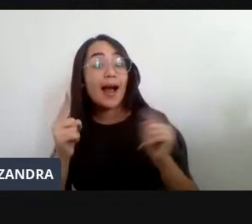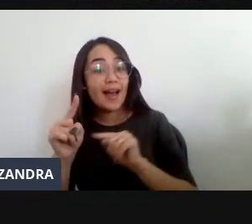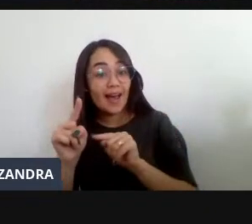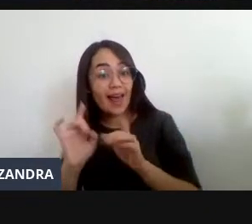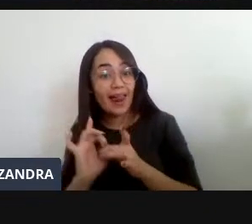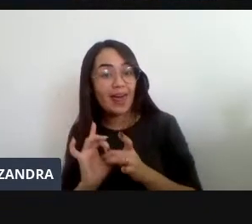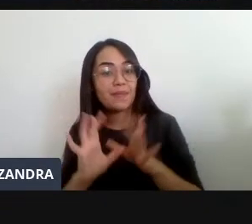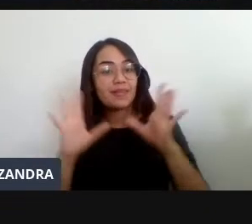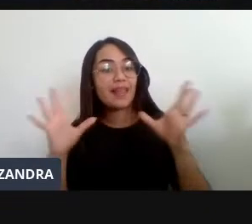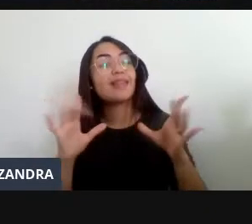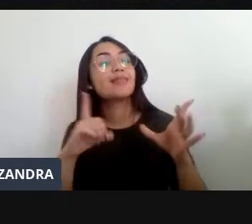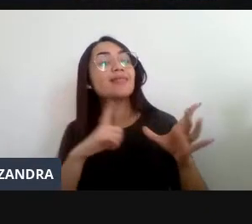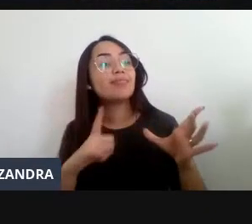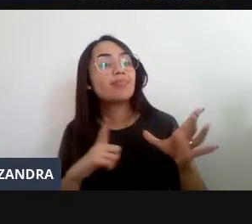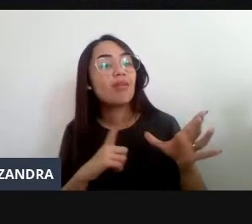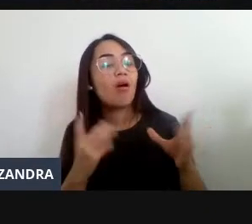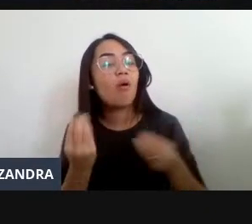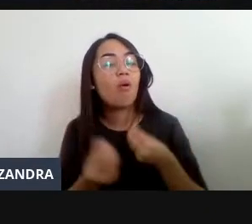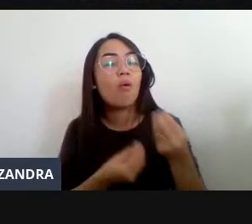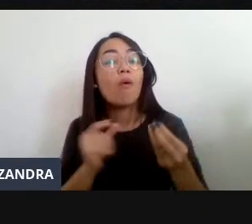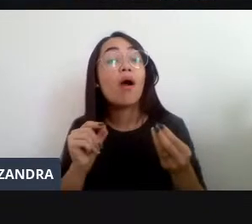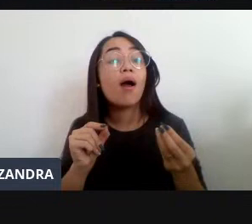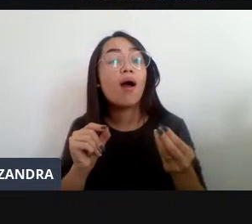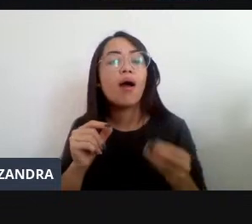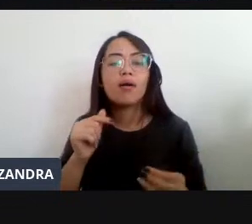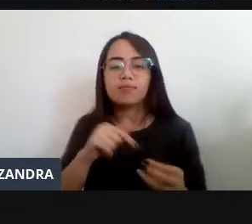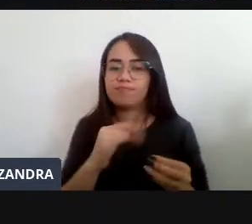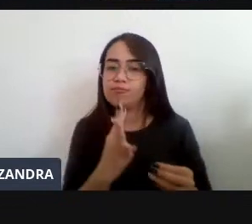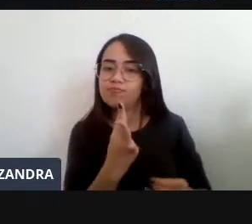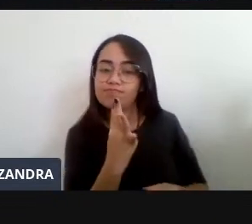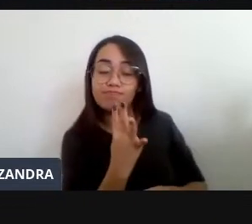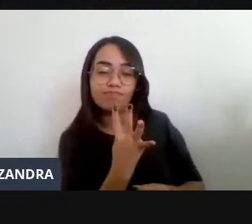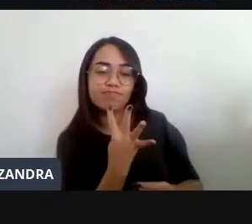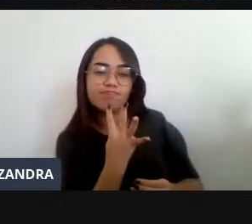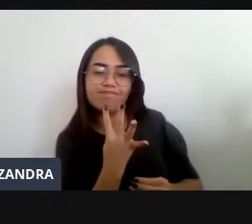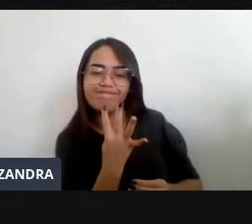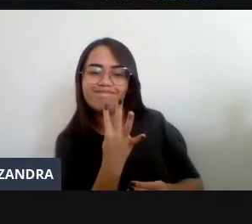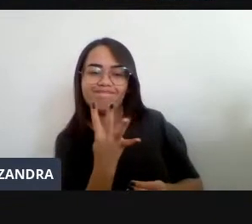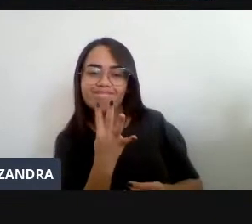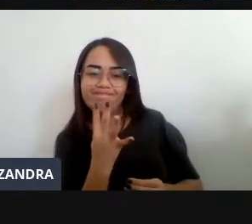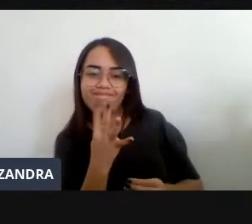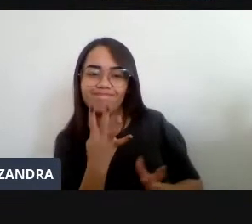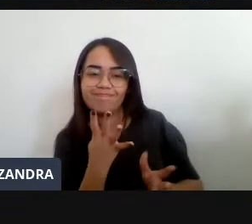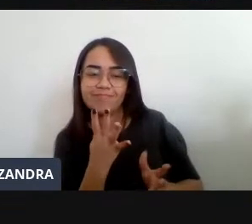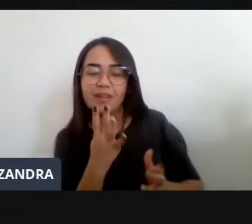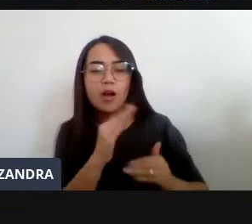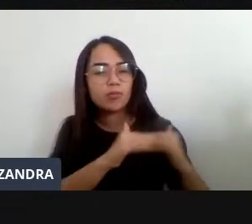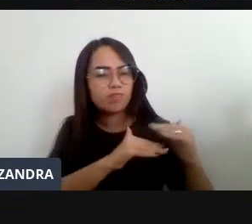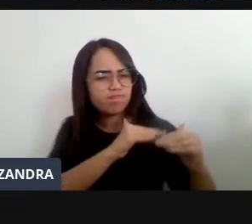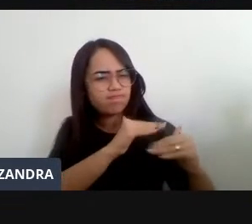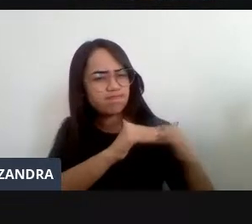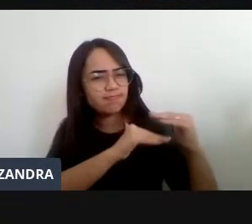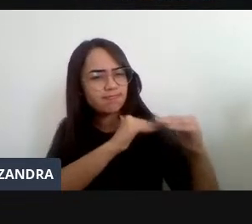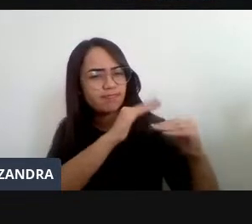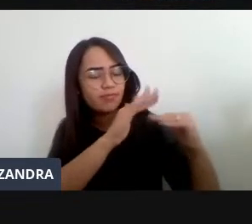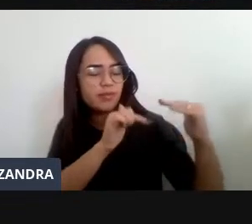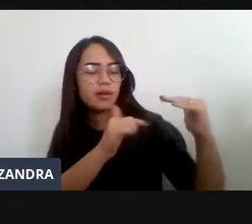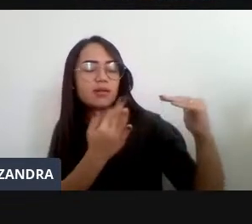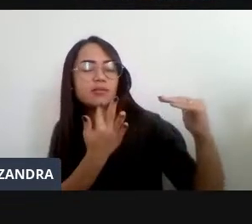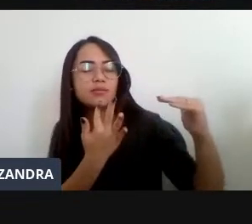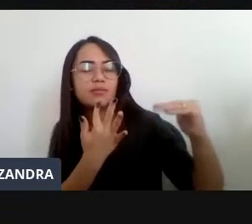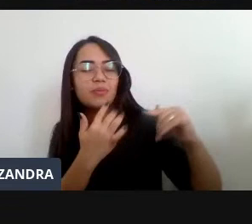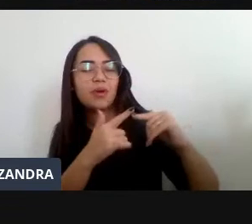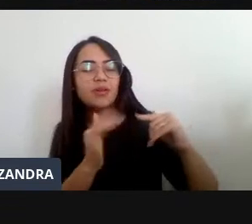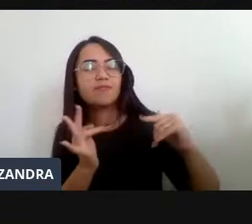E Esse Preço É O Conhecimento É A Construção Desse Conhecimento Para Que Quando Vocês Saiam